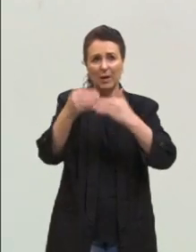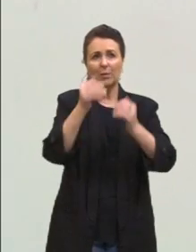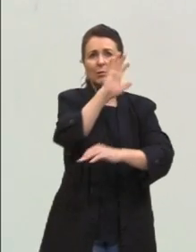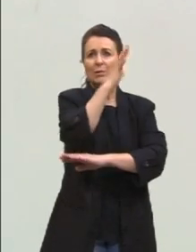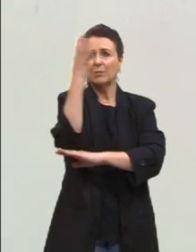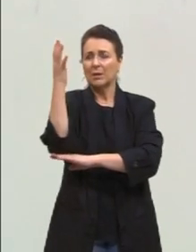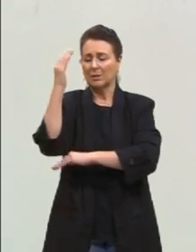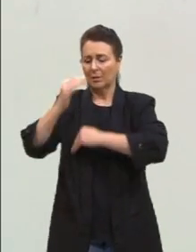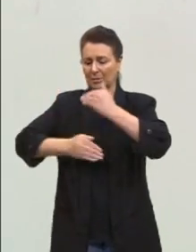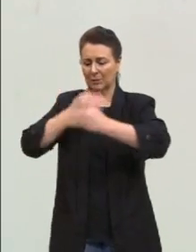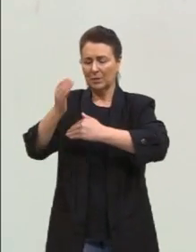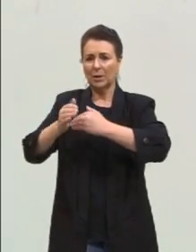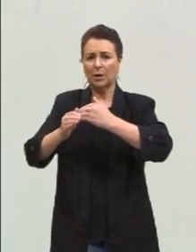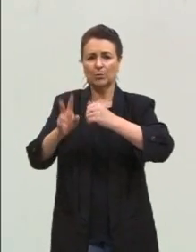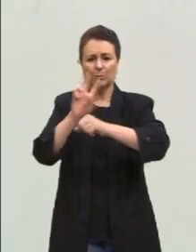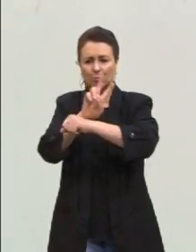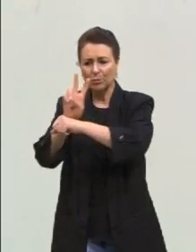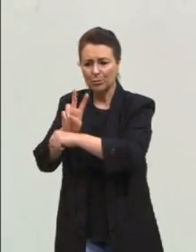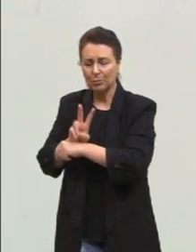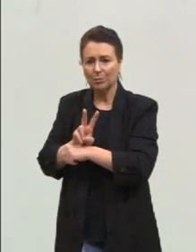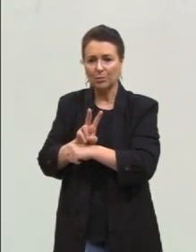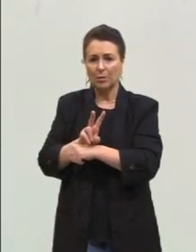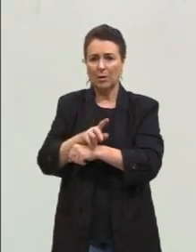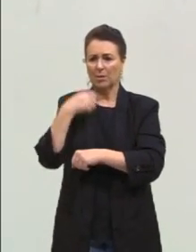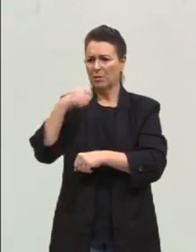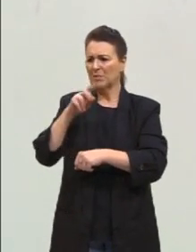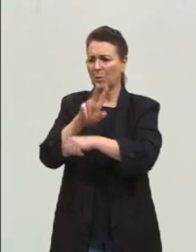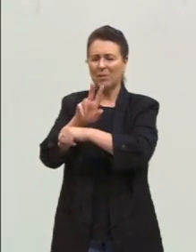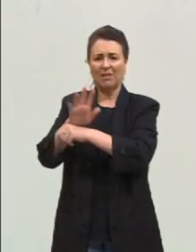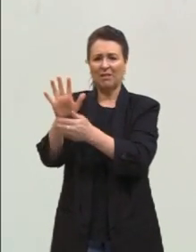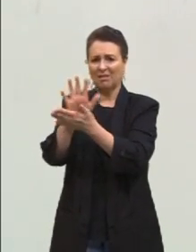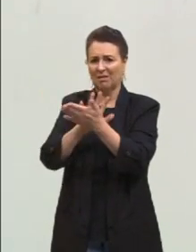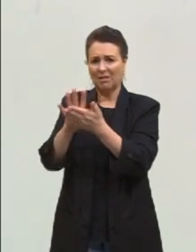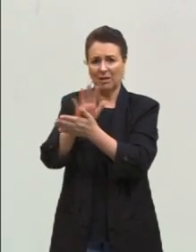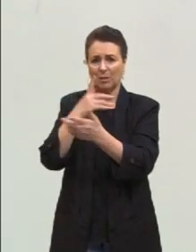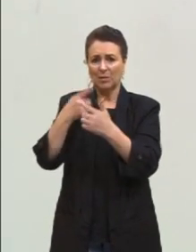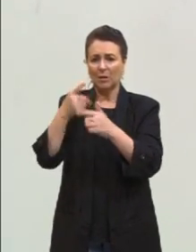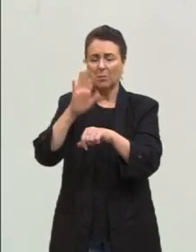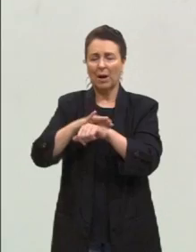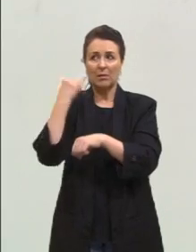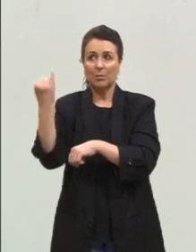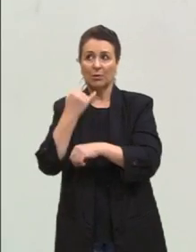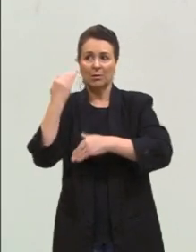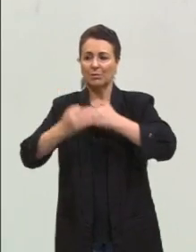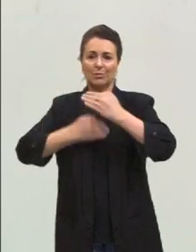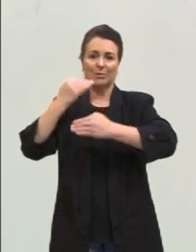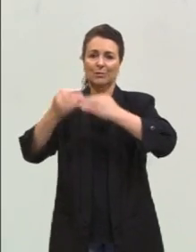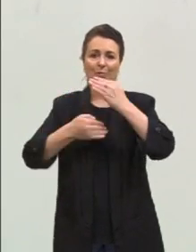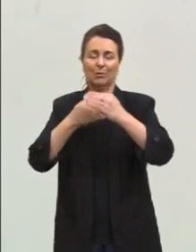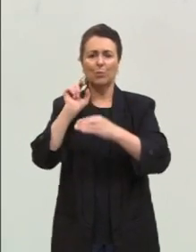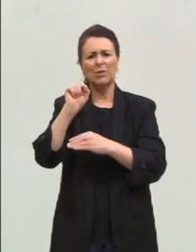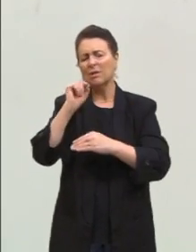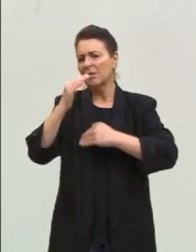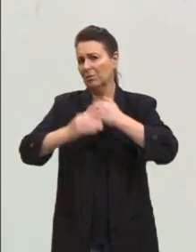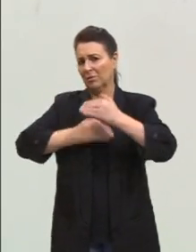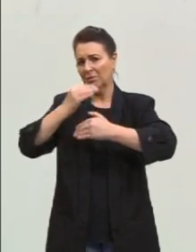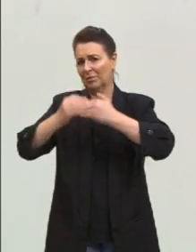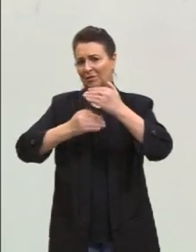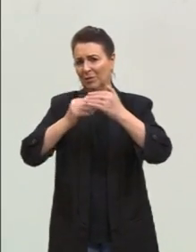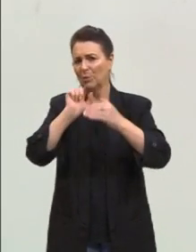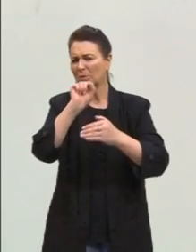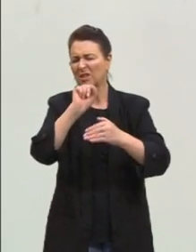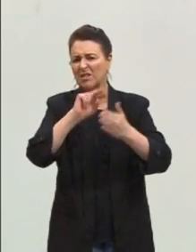preservação, que as pessoas dizem, ah, não tem que preservar, porque o que é mais importante é o desenvolvimento. Então, o que é esse desenvolvimento? O